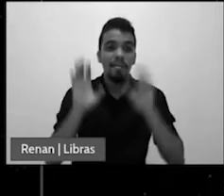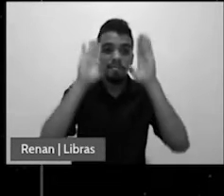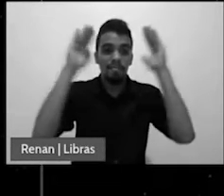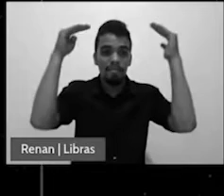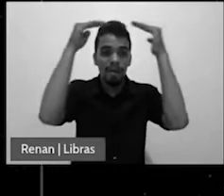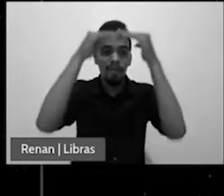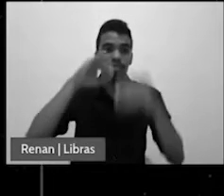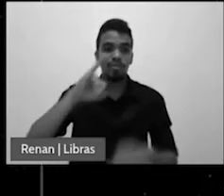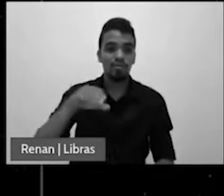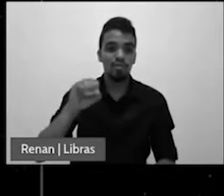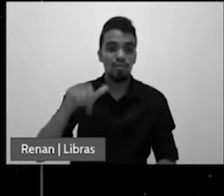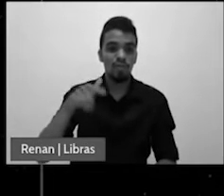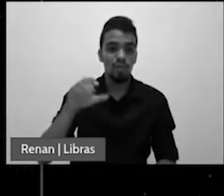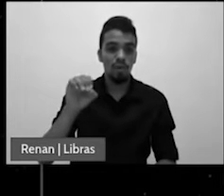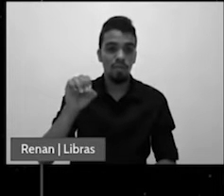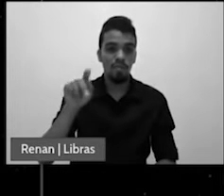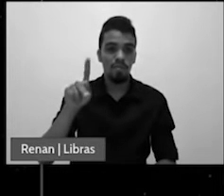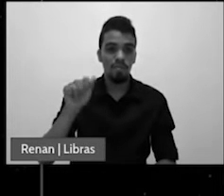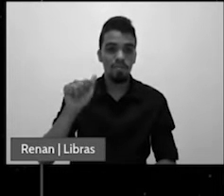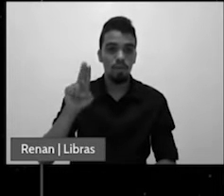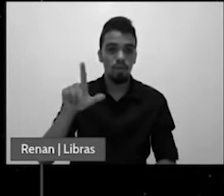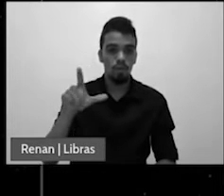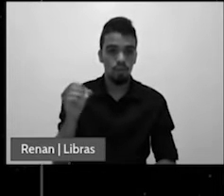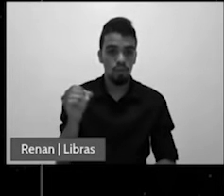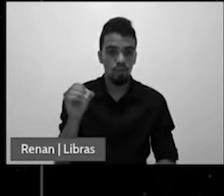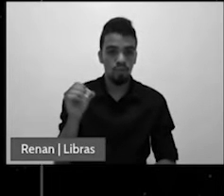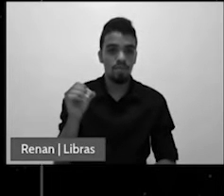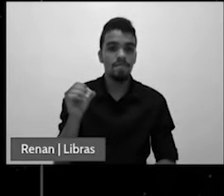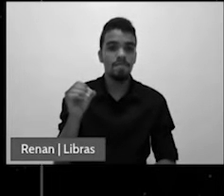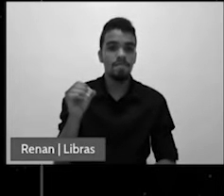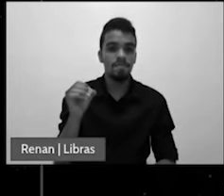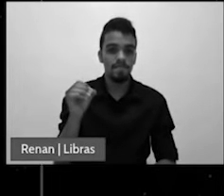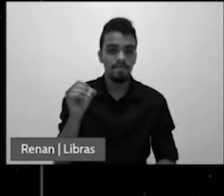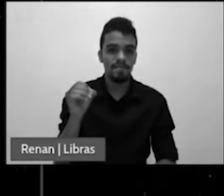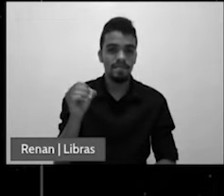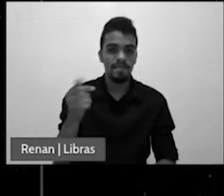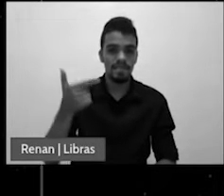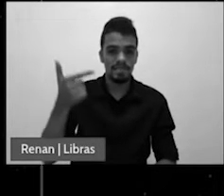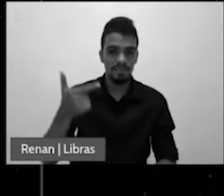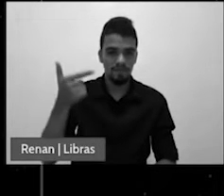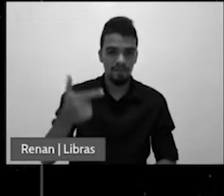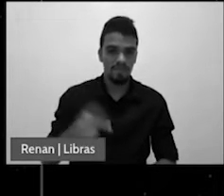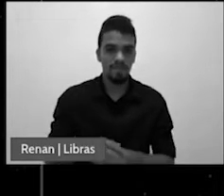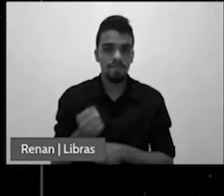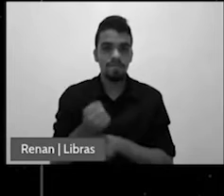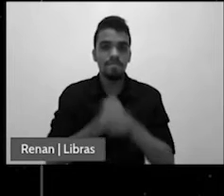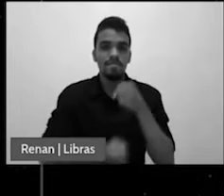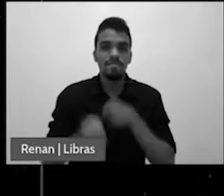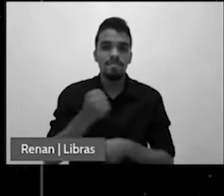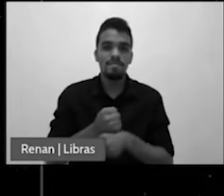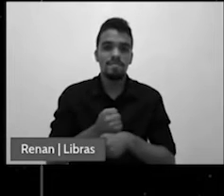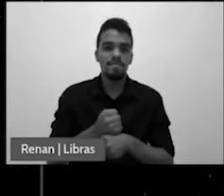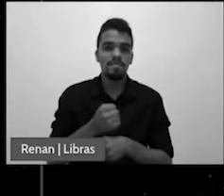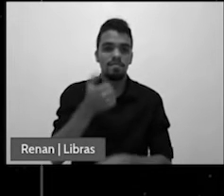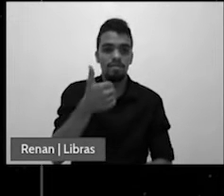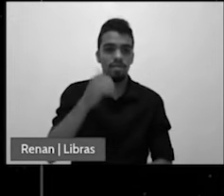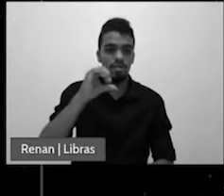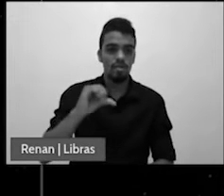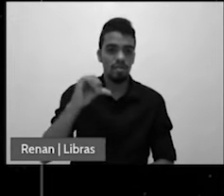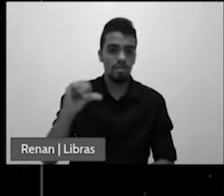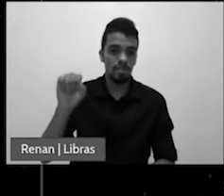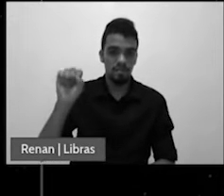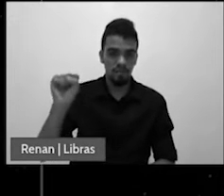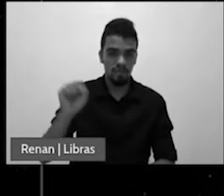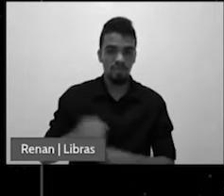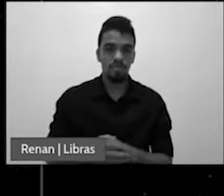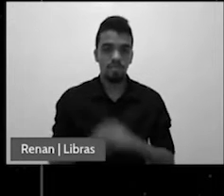em 1998 já tem mais de 20 anos e no parágrafo 67 dessa encíclica o Papa escreveu assim